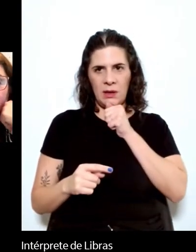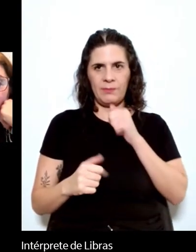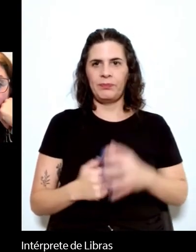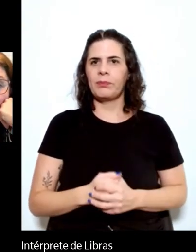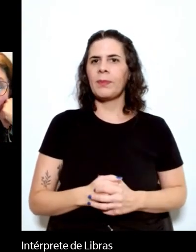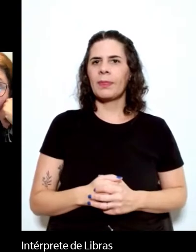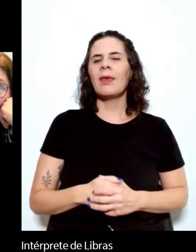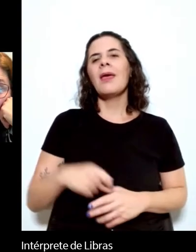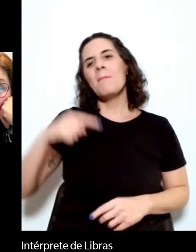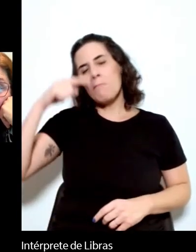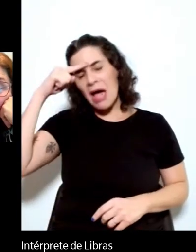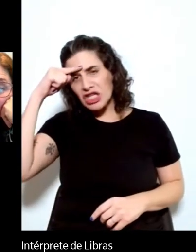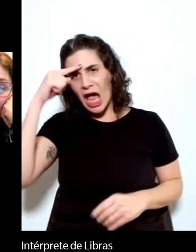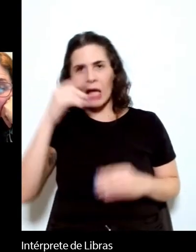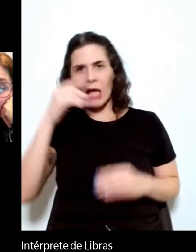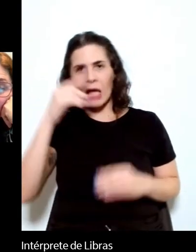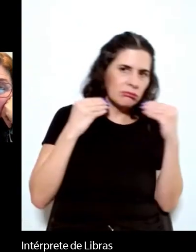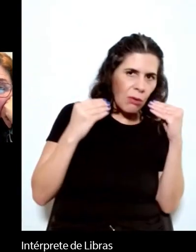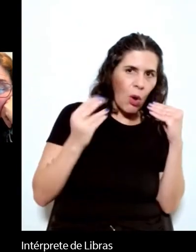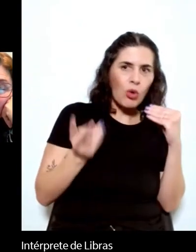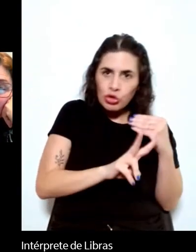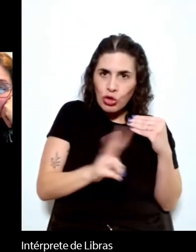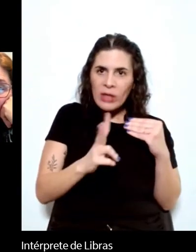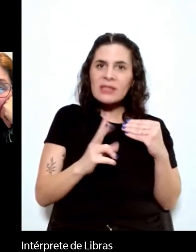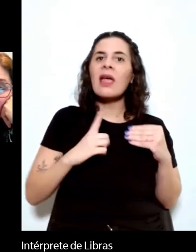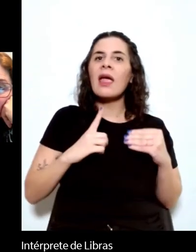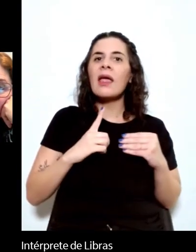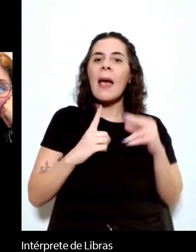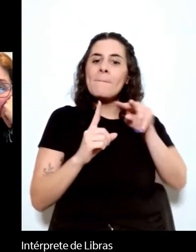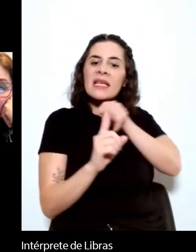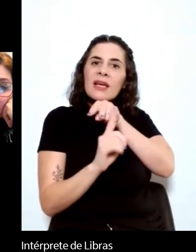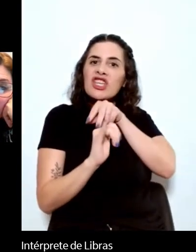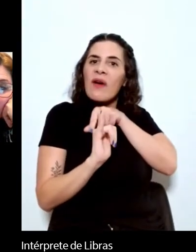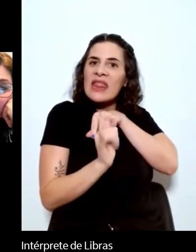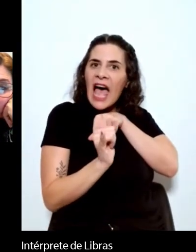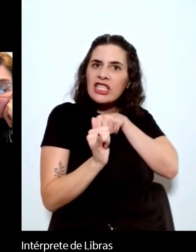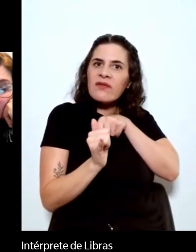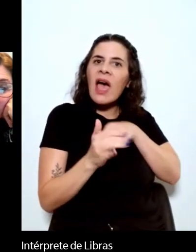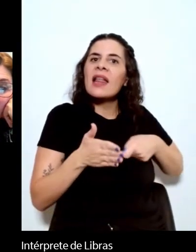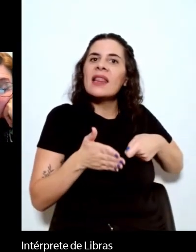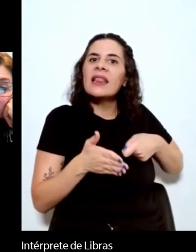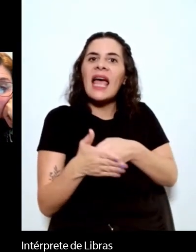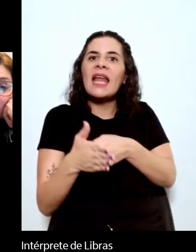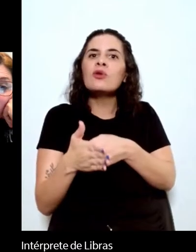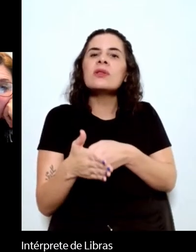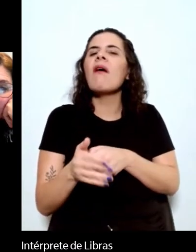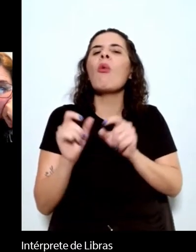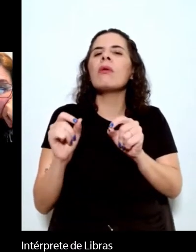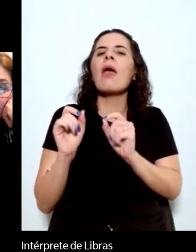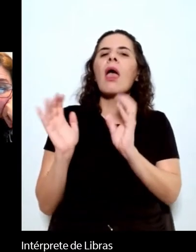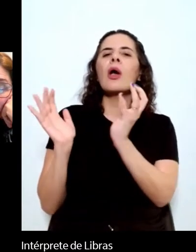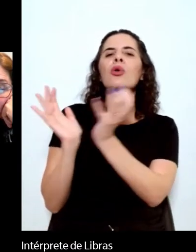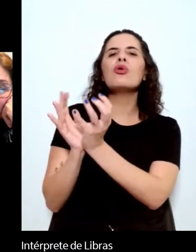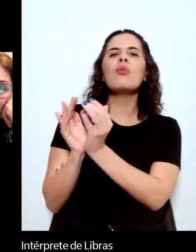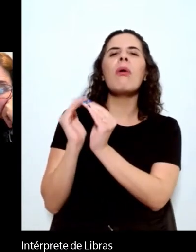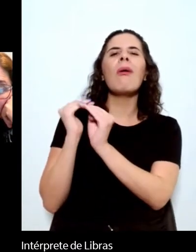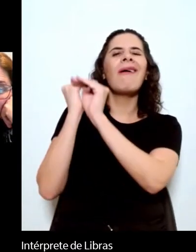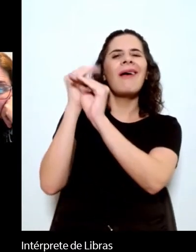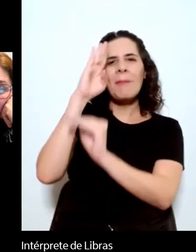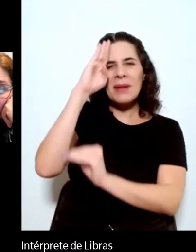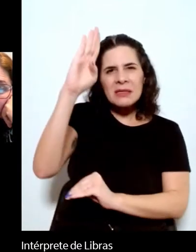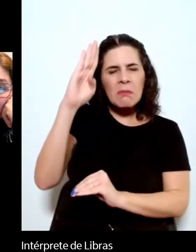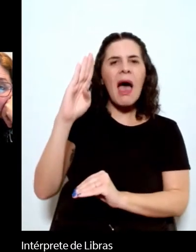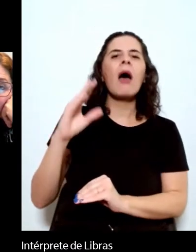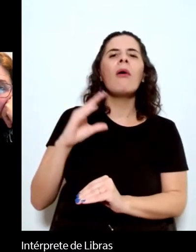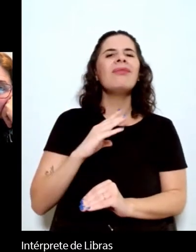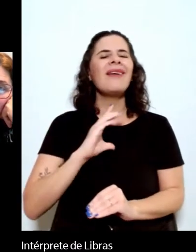usam o ponto de vista narrativo para denunciar a hipocrisia da classe dominante e mostrar que a situação dos